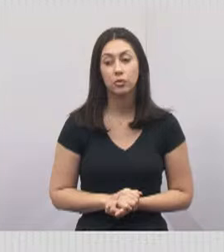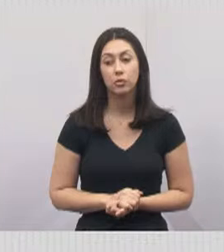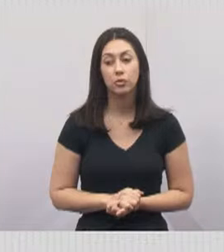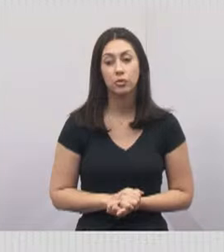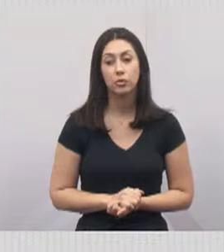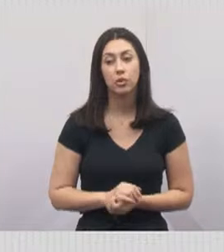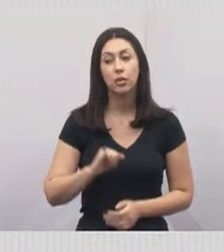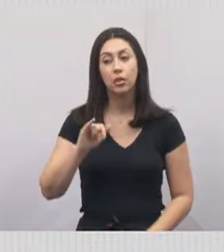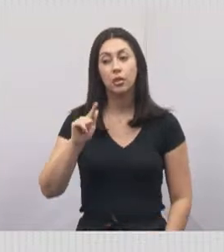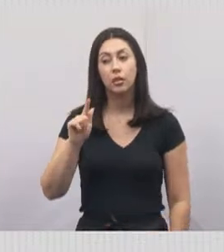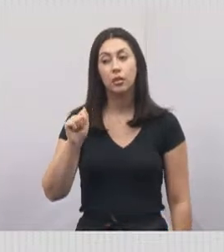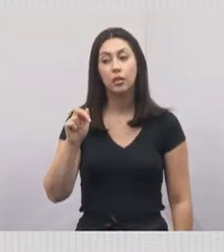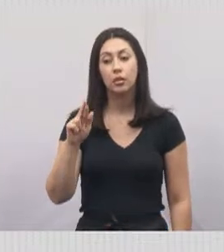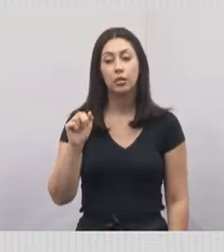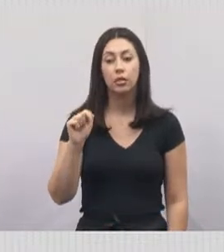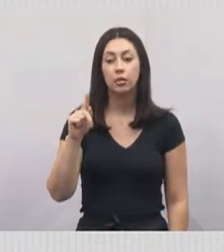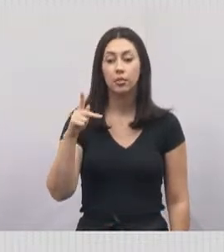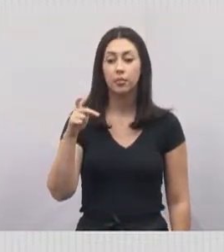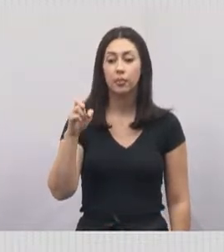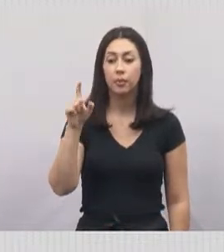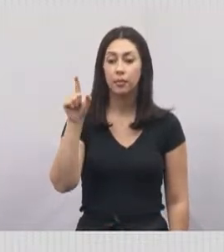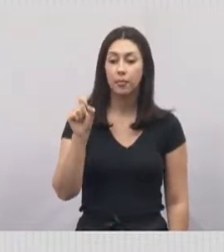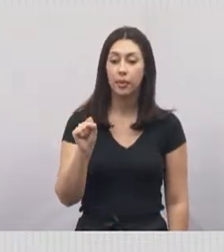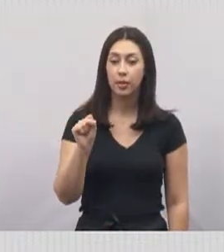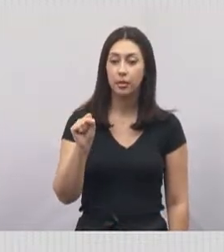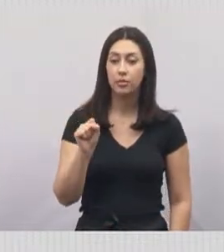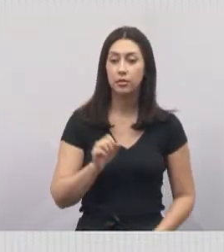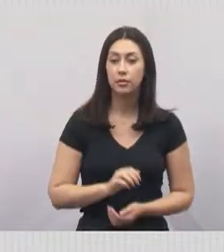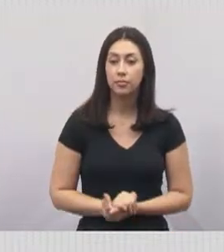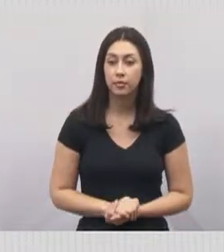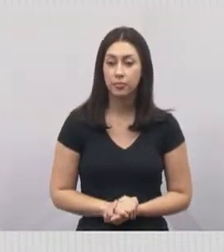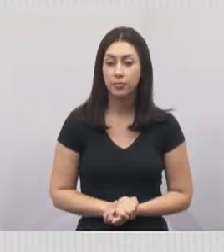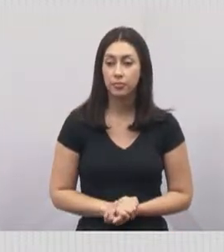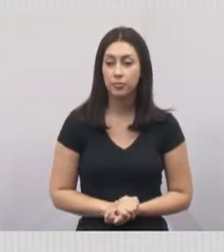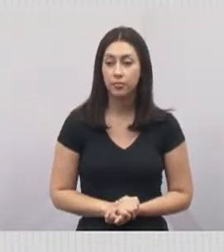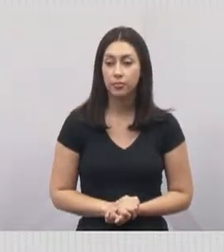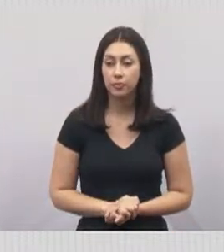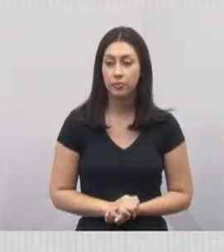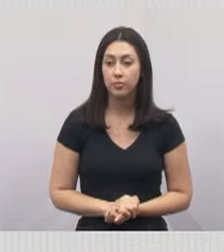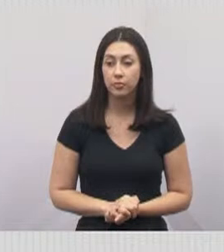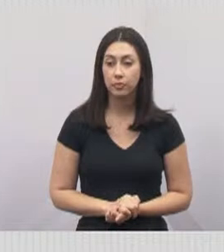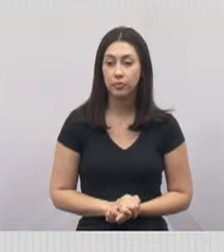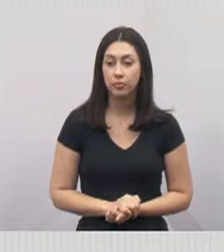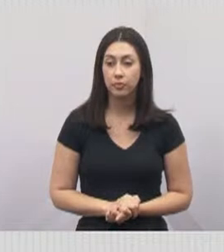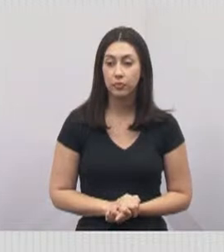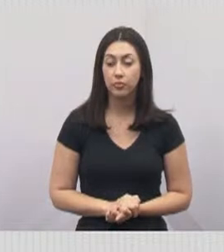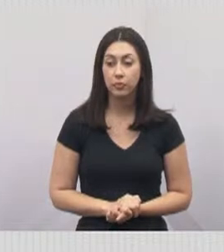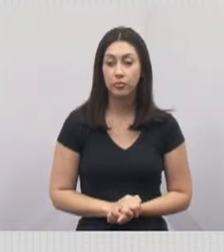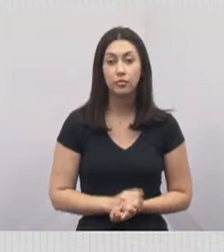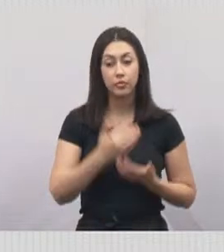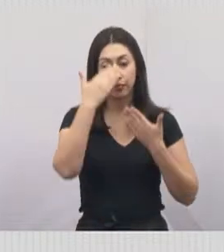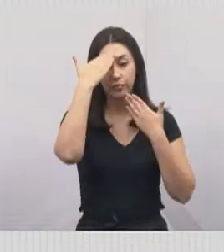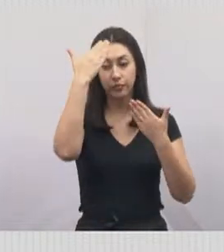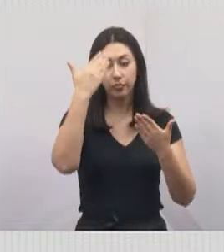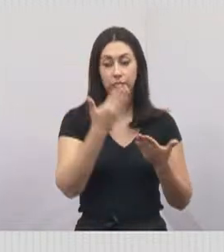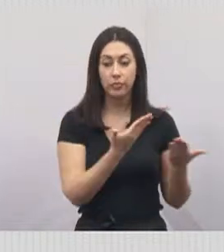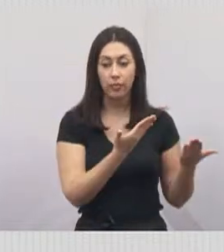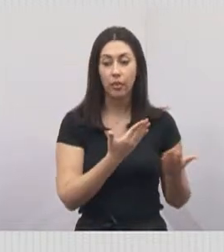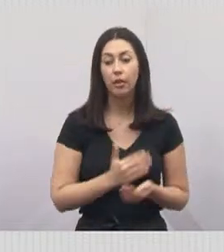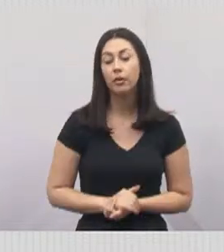Lá no Igarapés, a gente pode colocar a próxima foto, por gentileza, ali, do Igarapés. Obrigado.